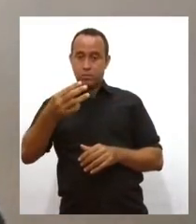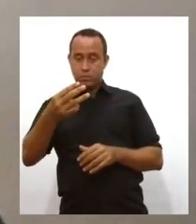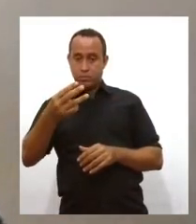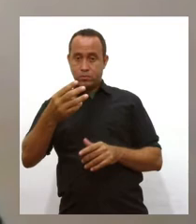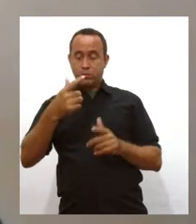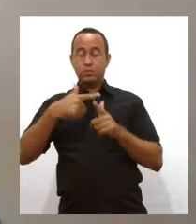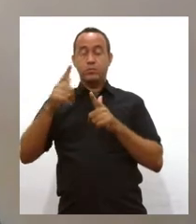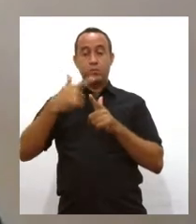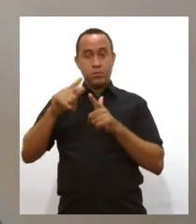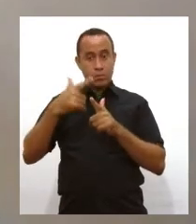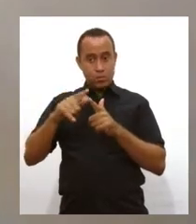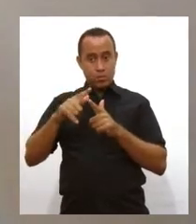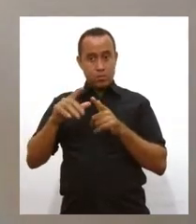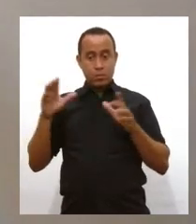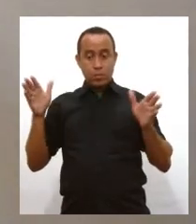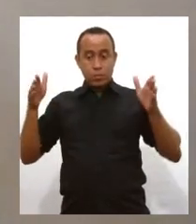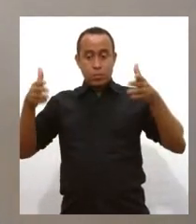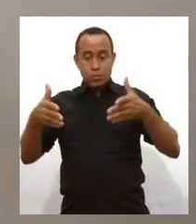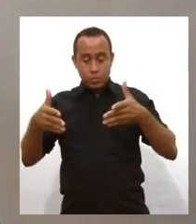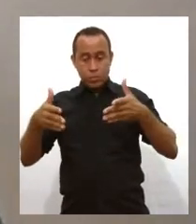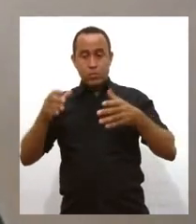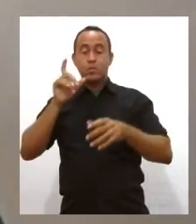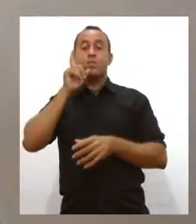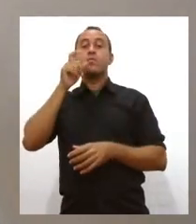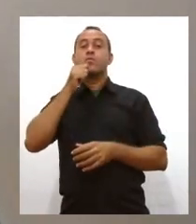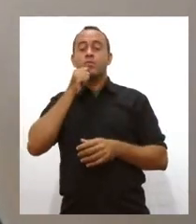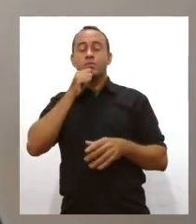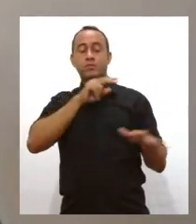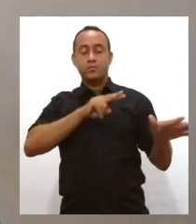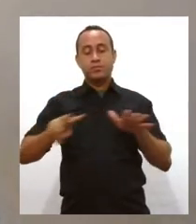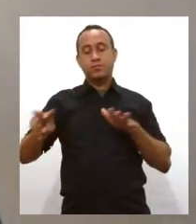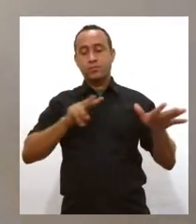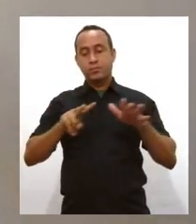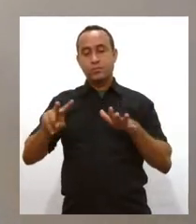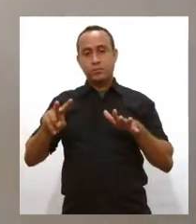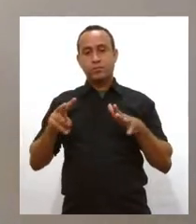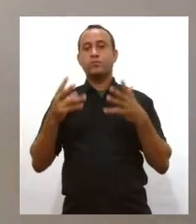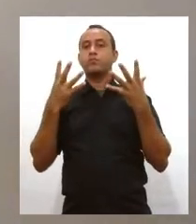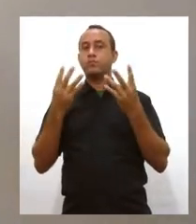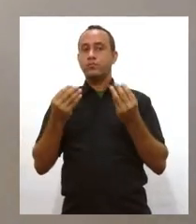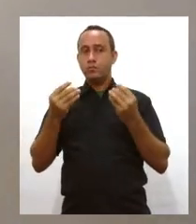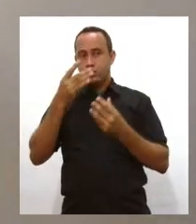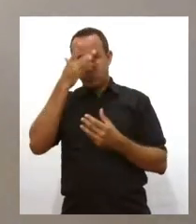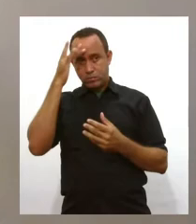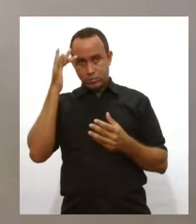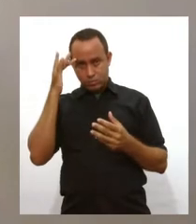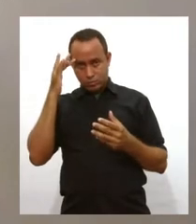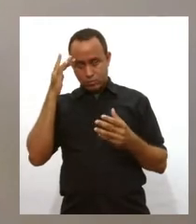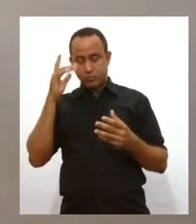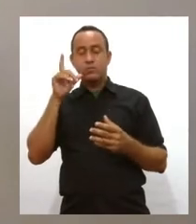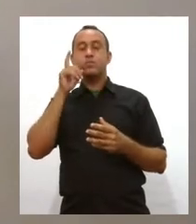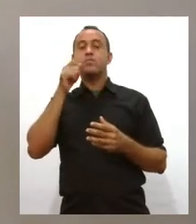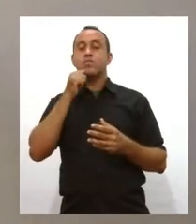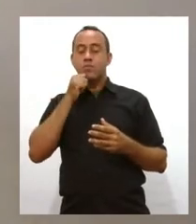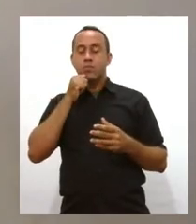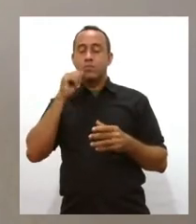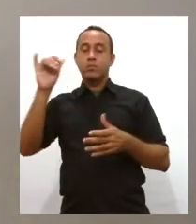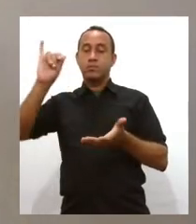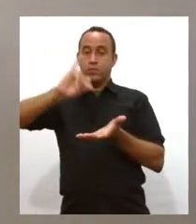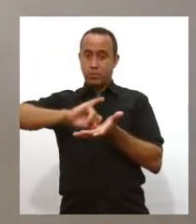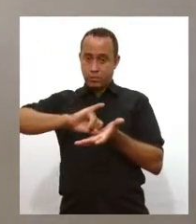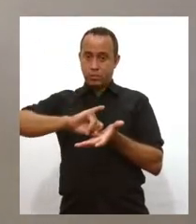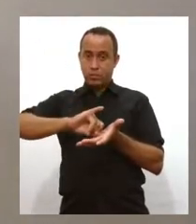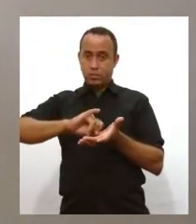concentrados na Grande Aracaju. Nessa semana, o maior número de casos estava na Grande Aracaju. No entanto, se você for